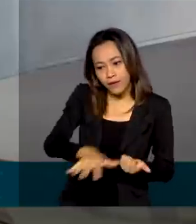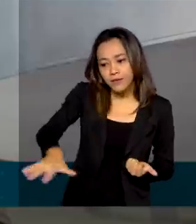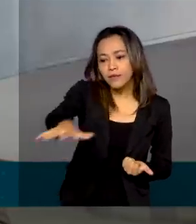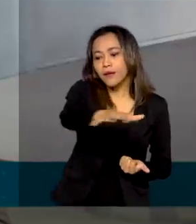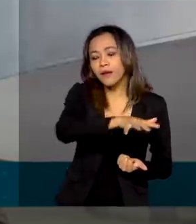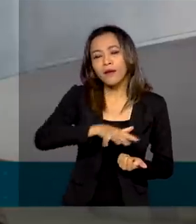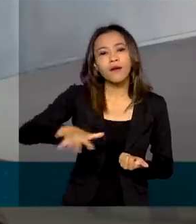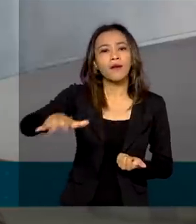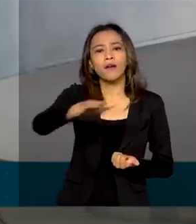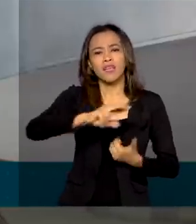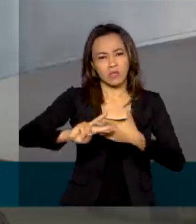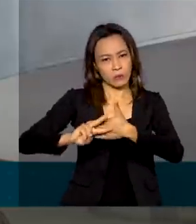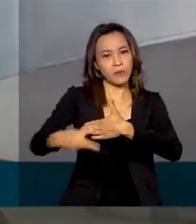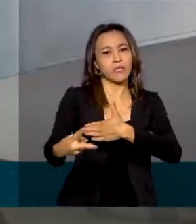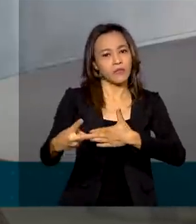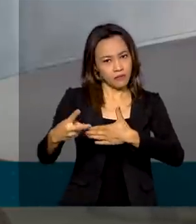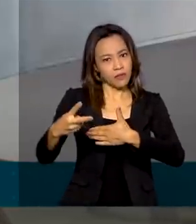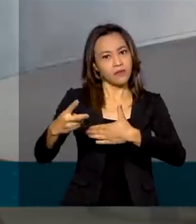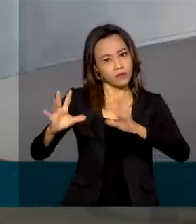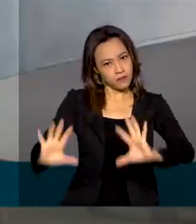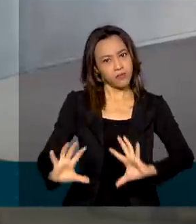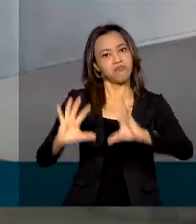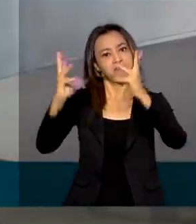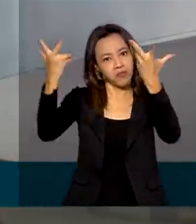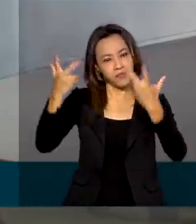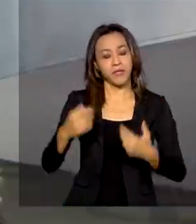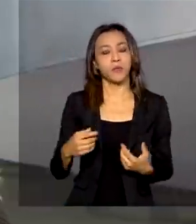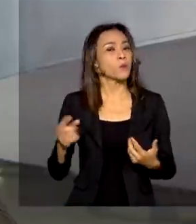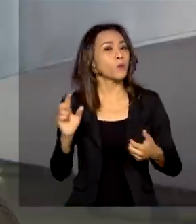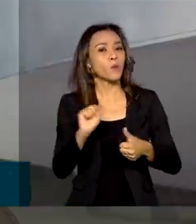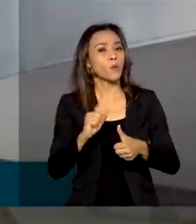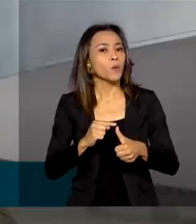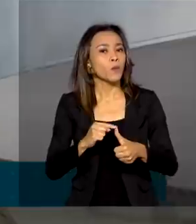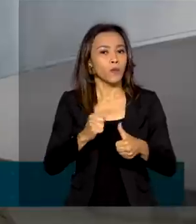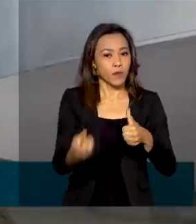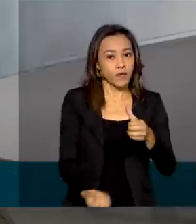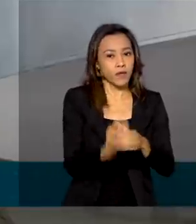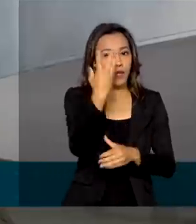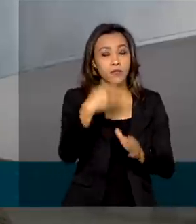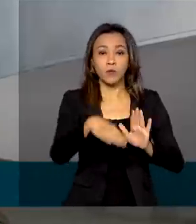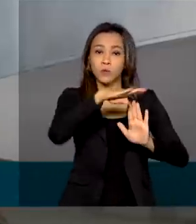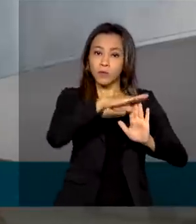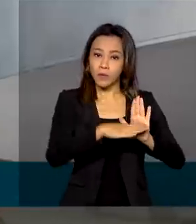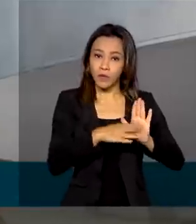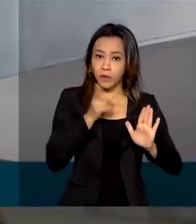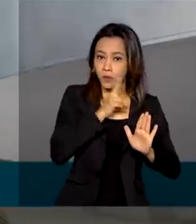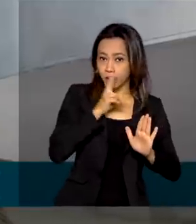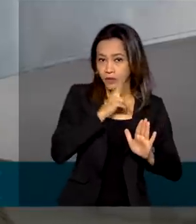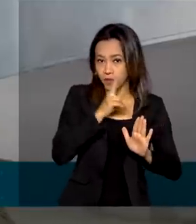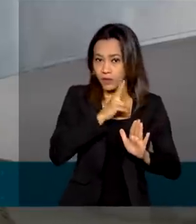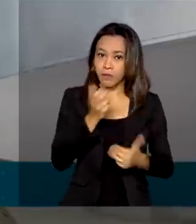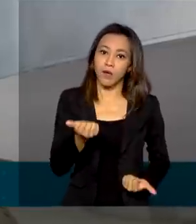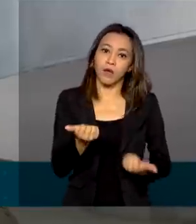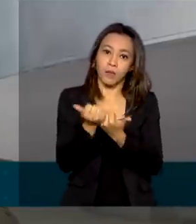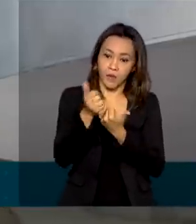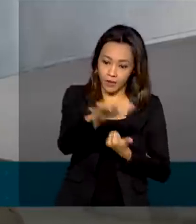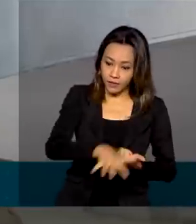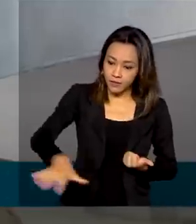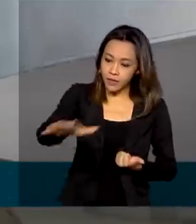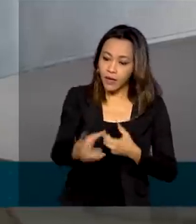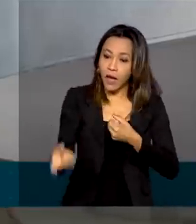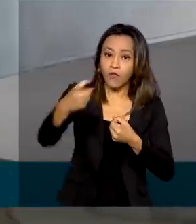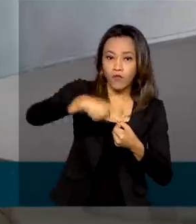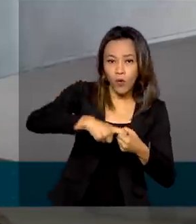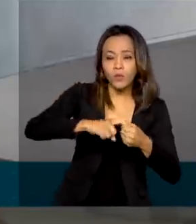impacto que a pandemia teve no setor de eventos. Entre elas está a criação de um programa emergencial de retomada do setor de eventos.